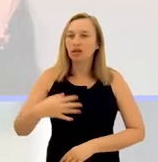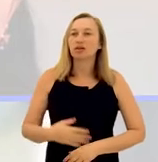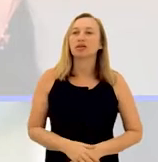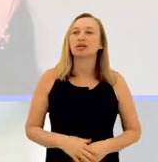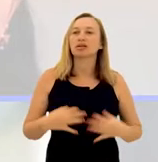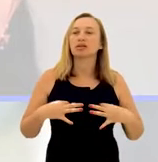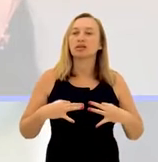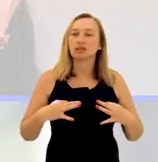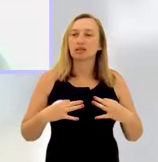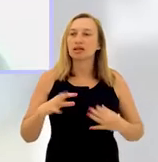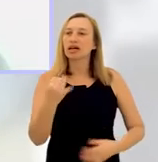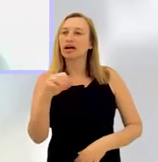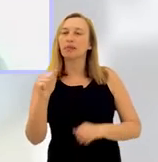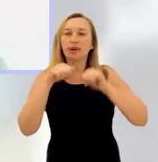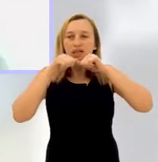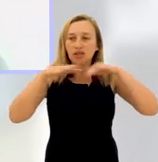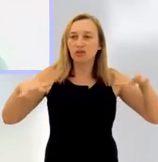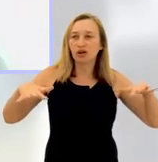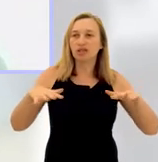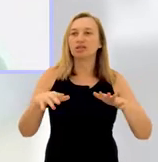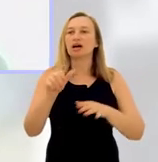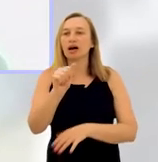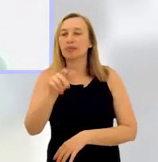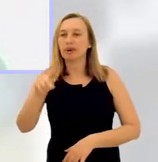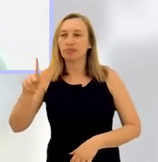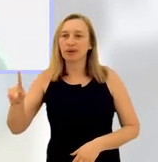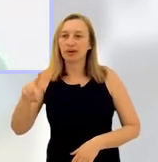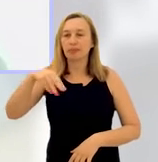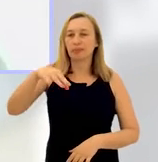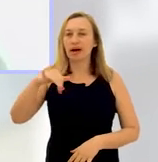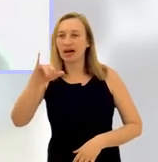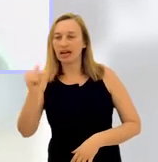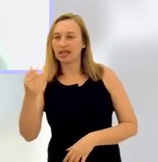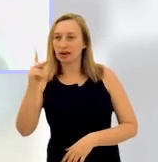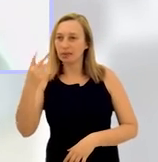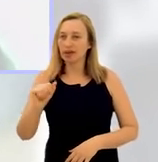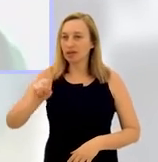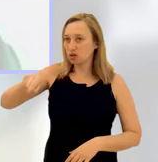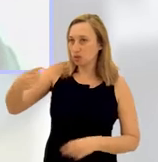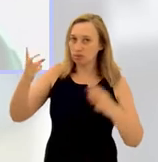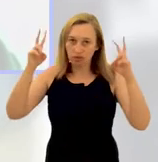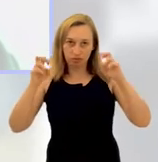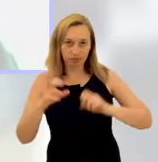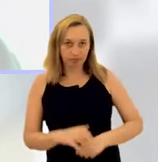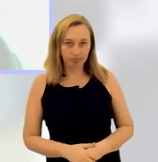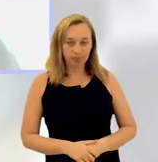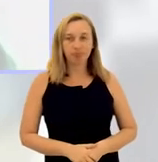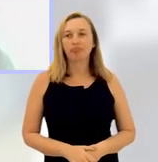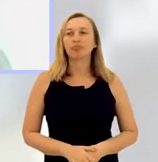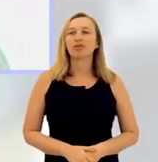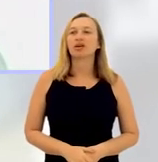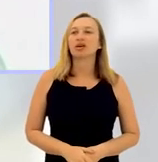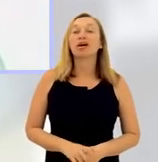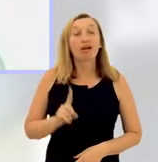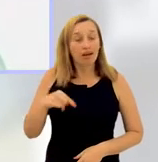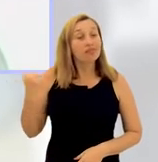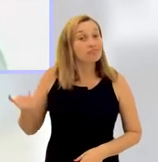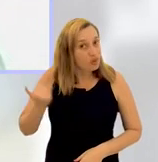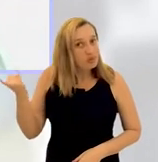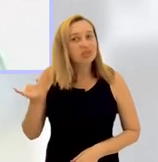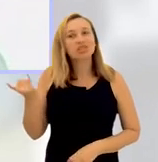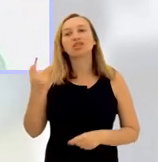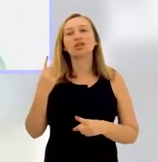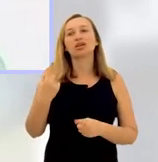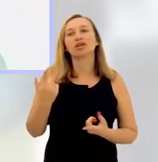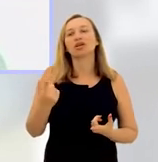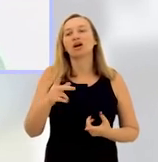que dispõe sobre campanhas de divulgação do aplicativo Maria da Penha e outras providências. Isso